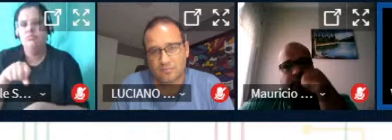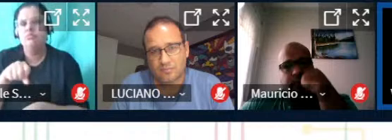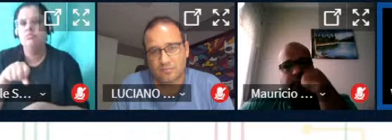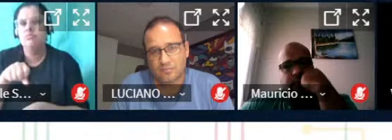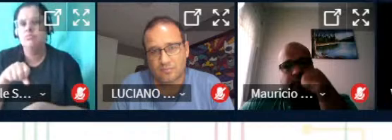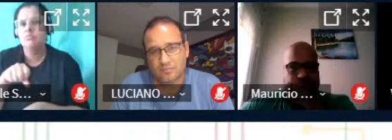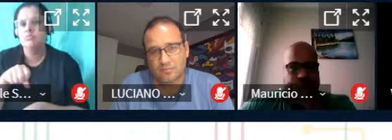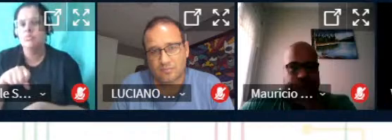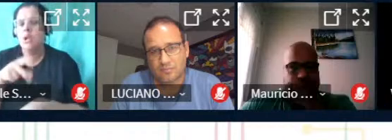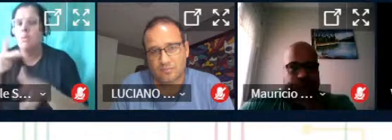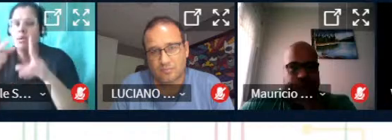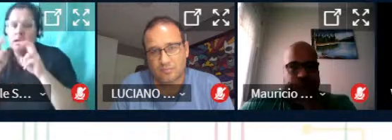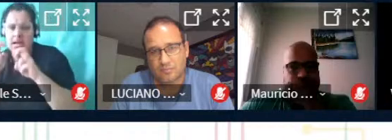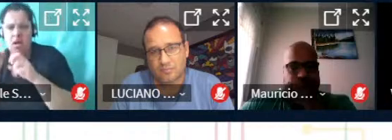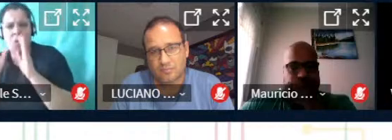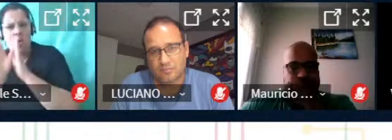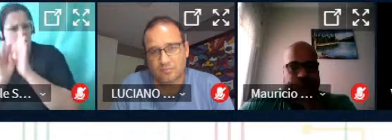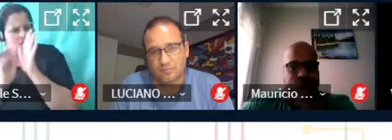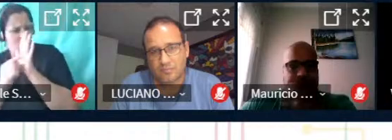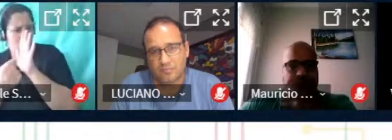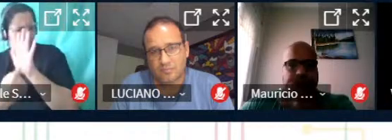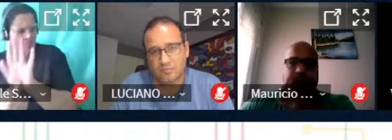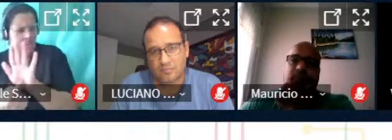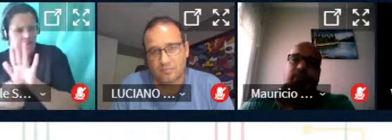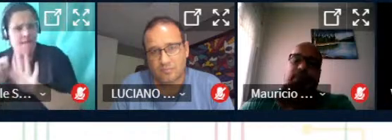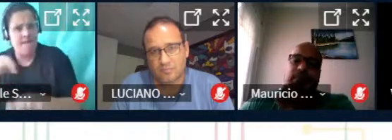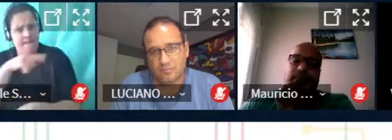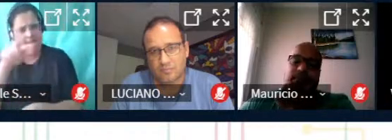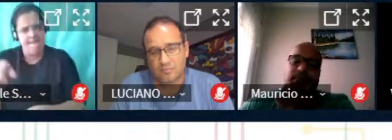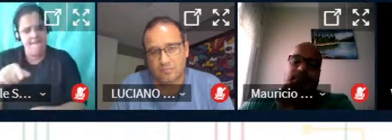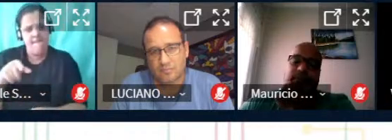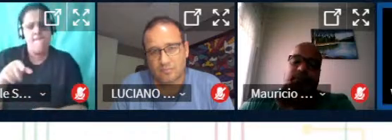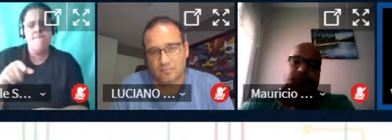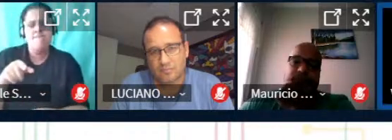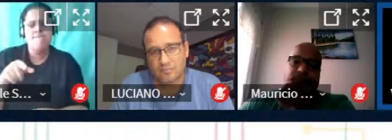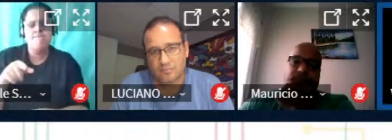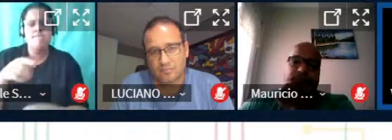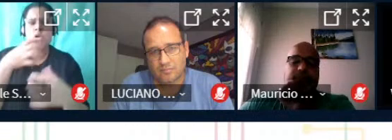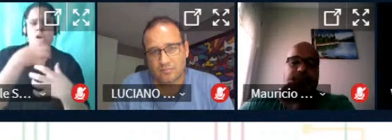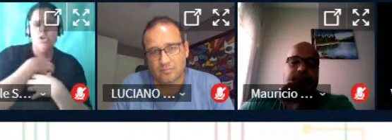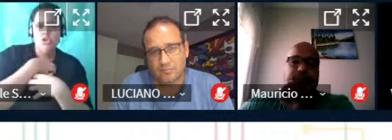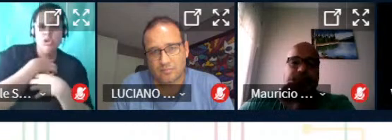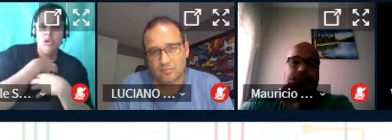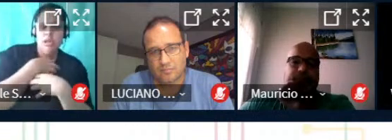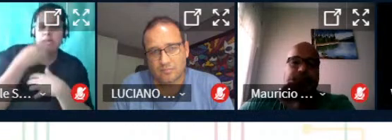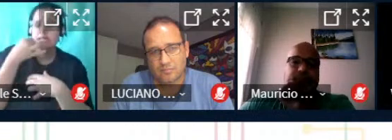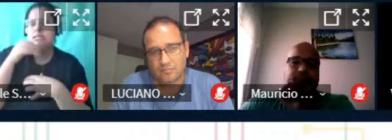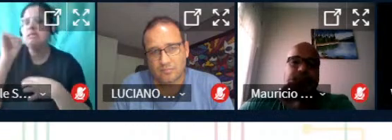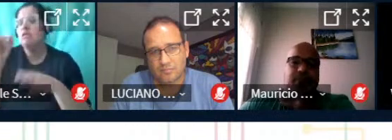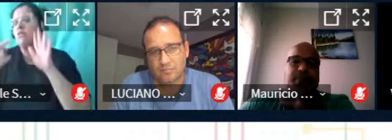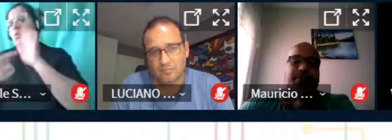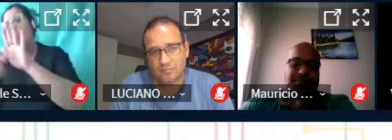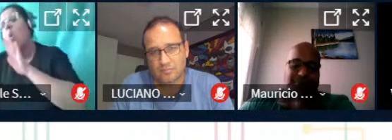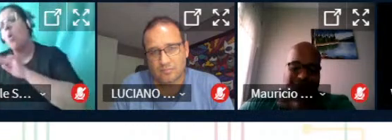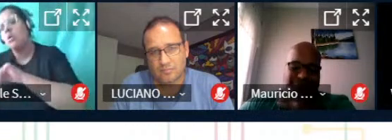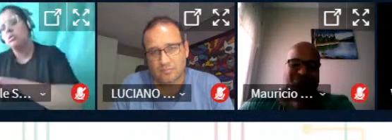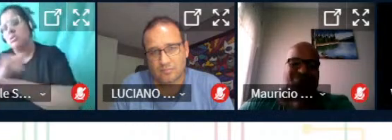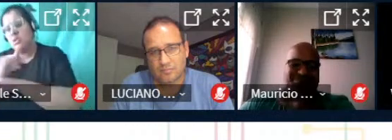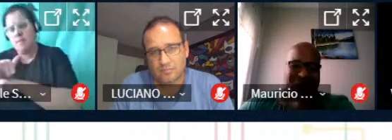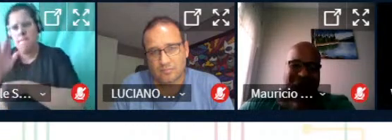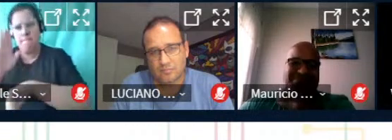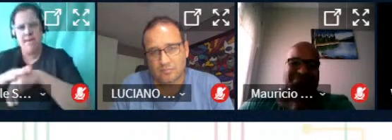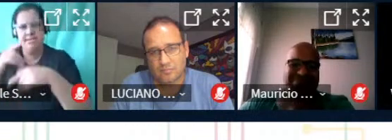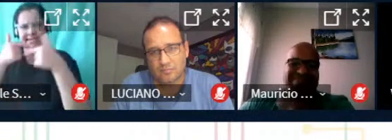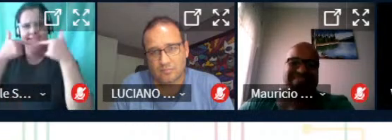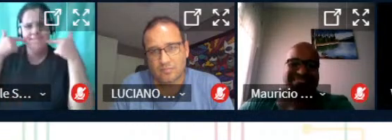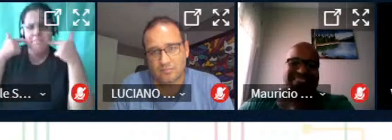enxergaram que aquele conteúdo que foi apresentado por vocês de forma X na verdade se fosse apresentado dessa outra maneira seria mais divertido